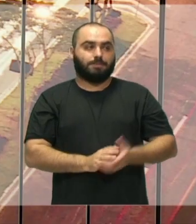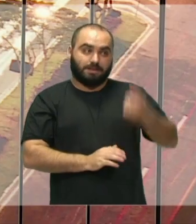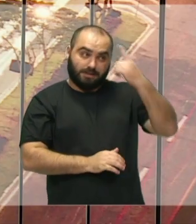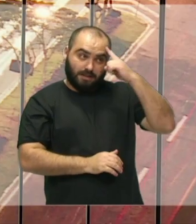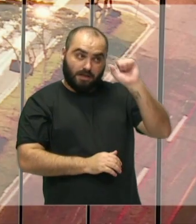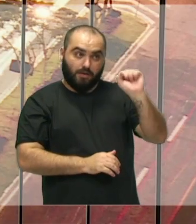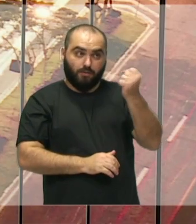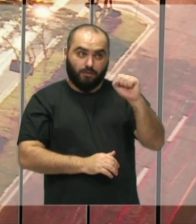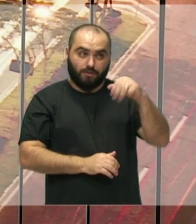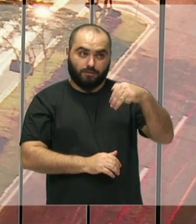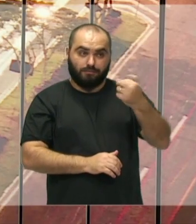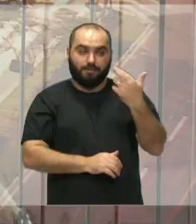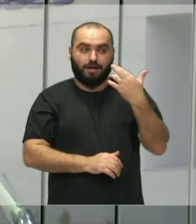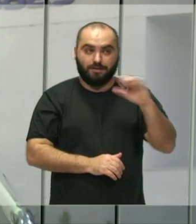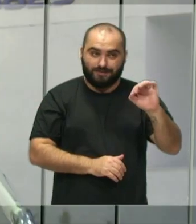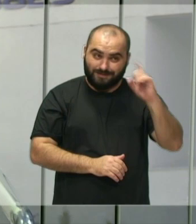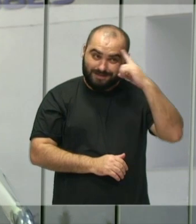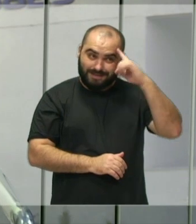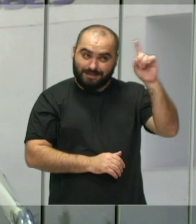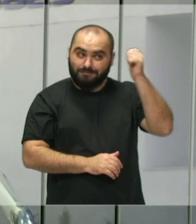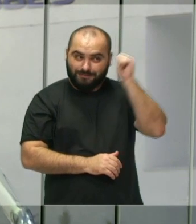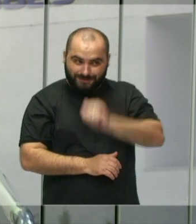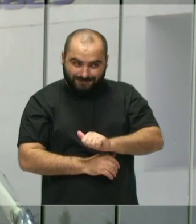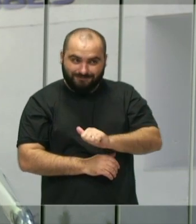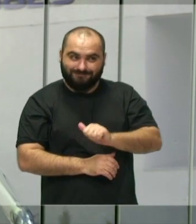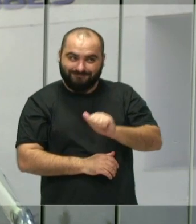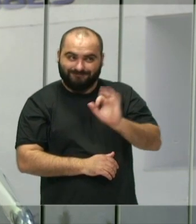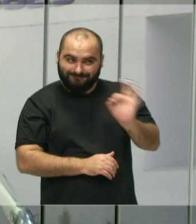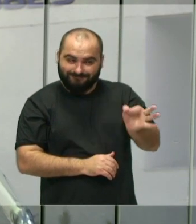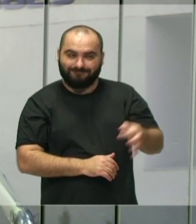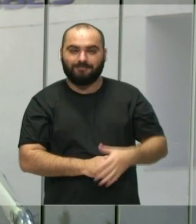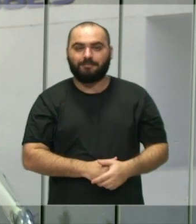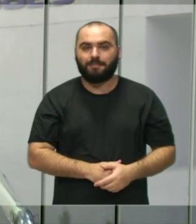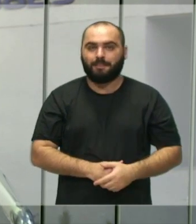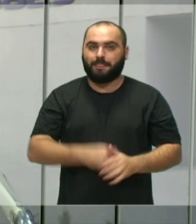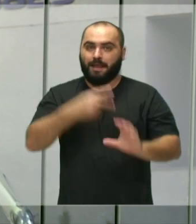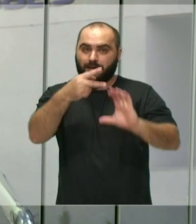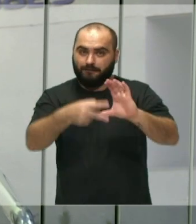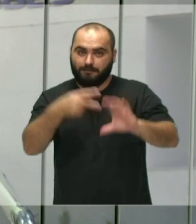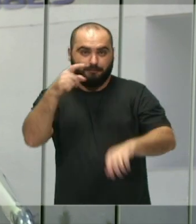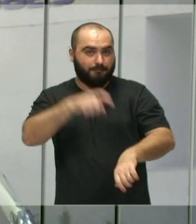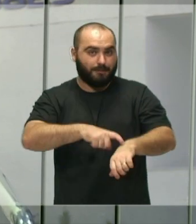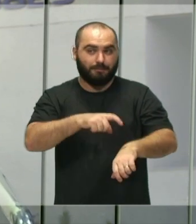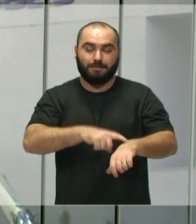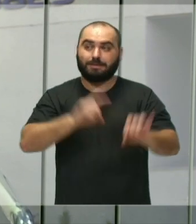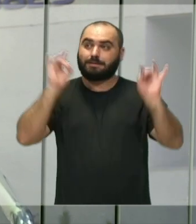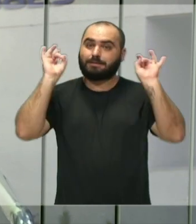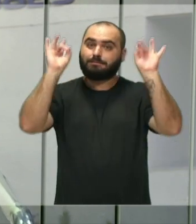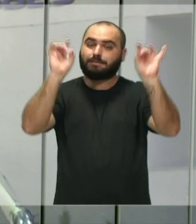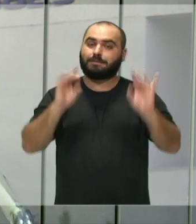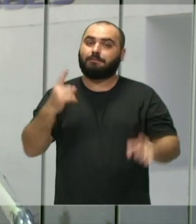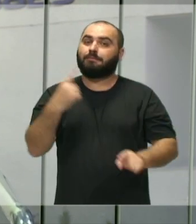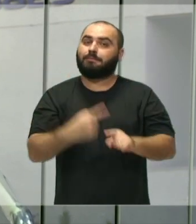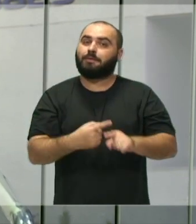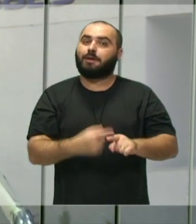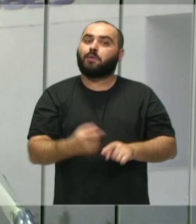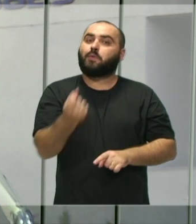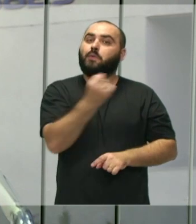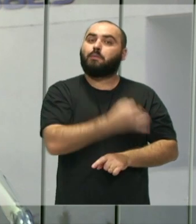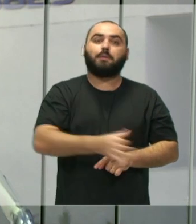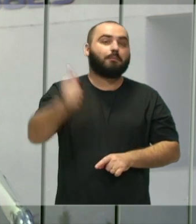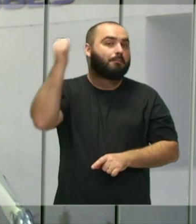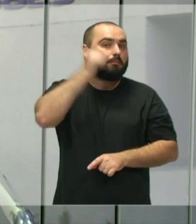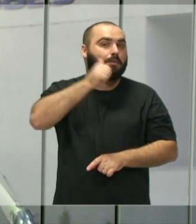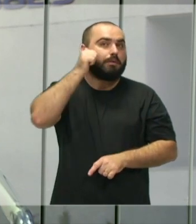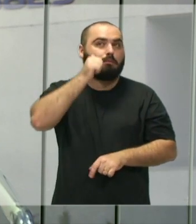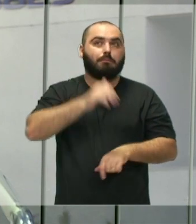Dia Internacional da Mulher. A Câmara de Vereadores está num momento histórico, porque proporcionalmente está no maior número de mulheres